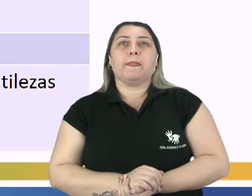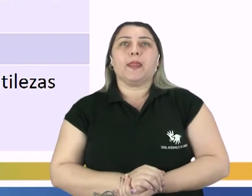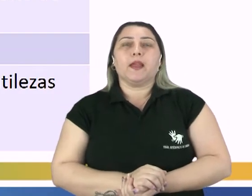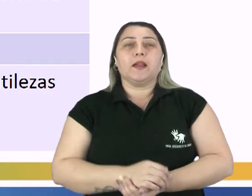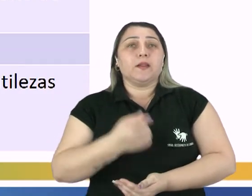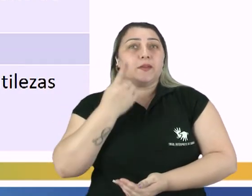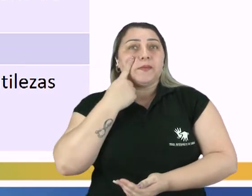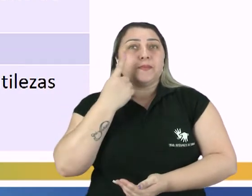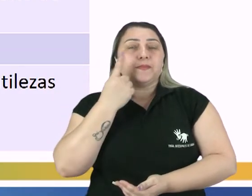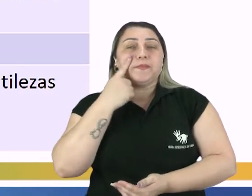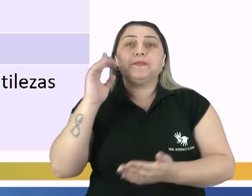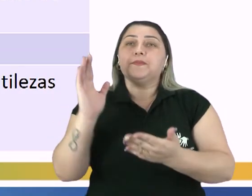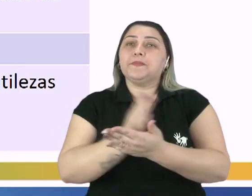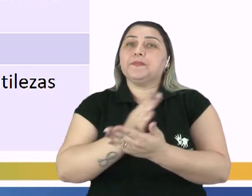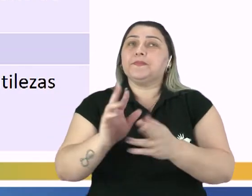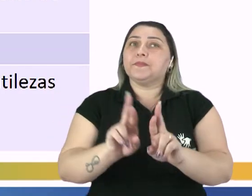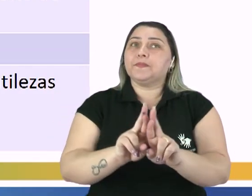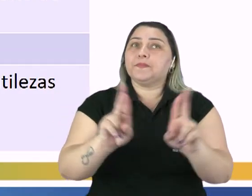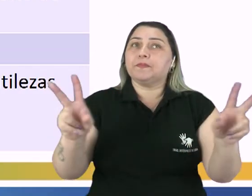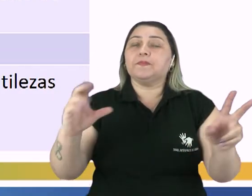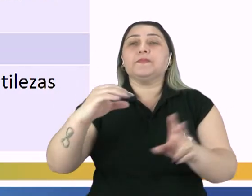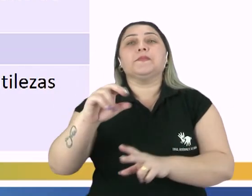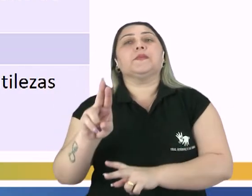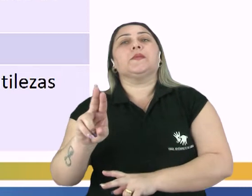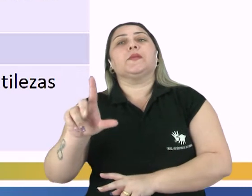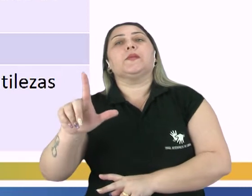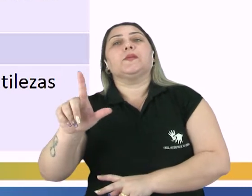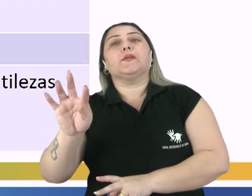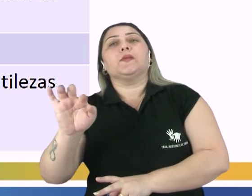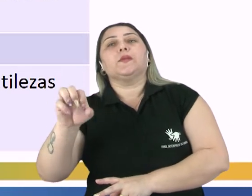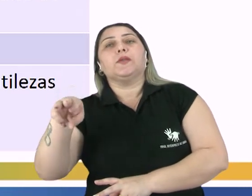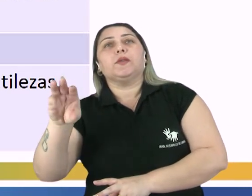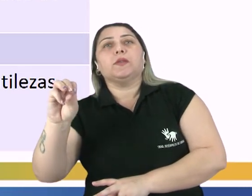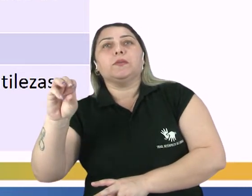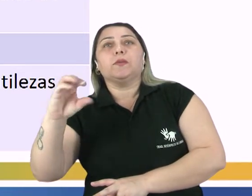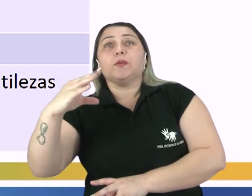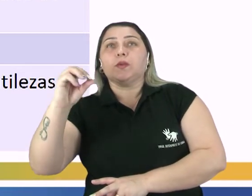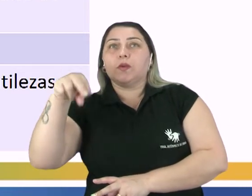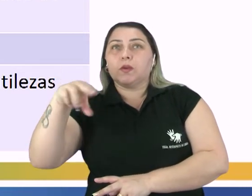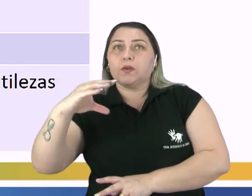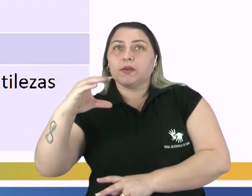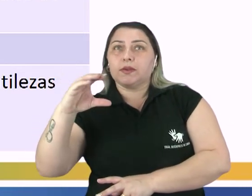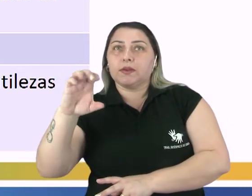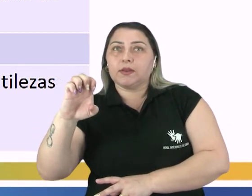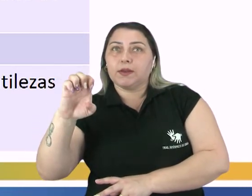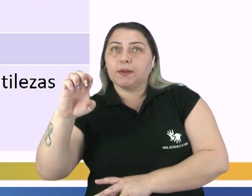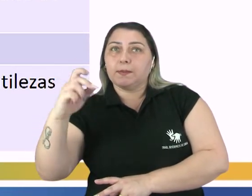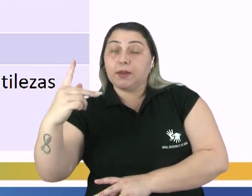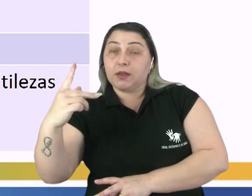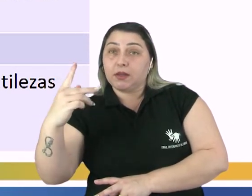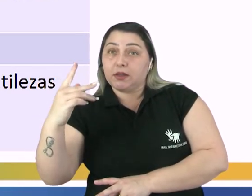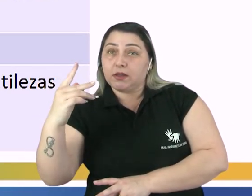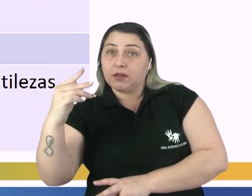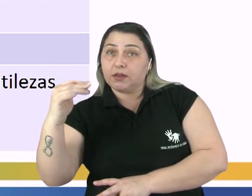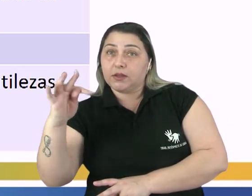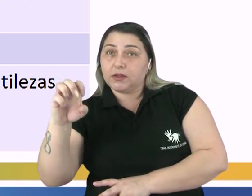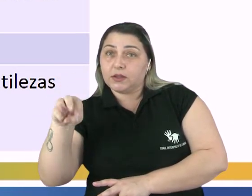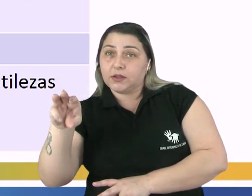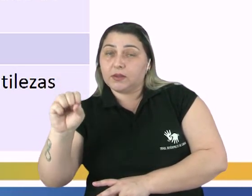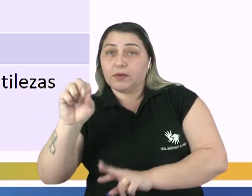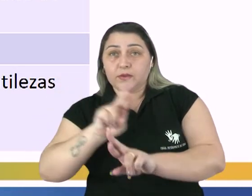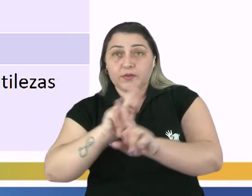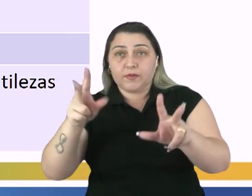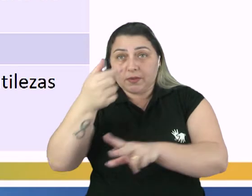Vamos colocar aqui algumas diferenças entre o cultismo e o conceptismo, para que fique marcado na sua memória essas